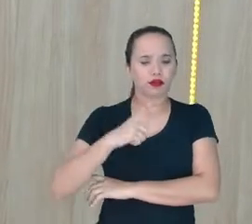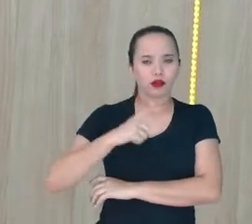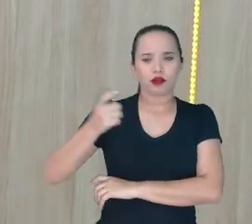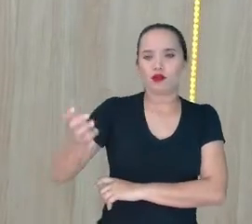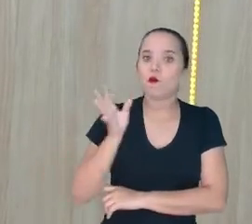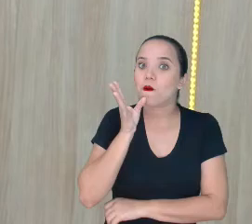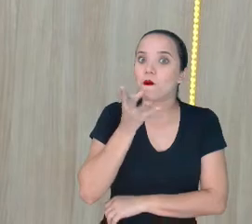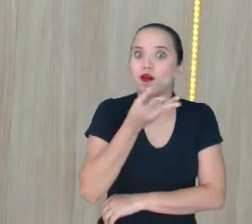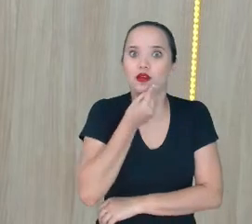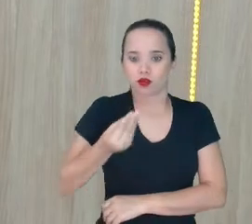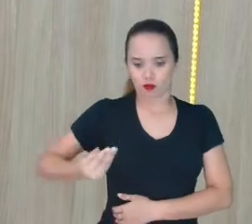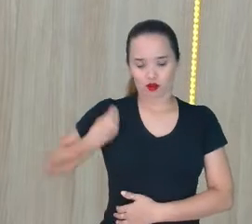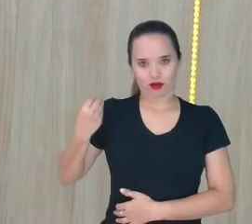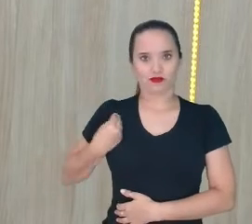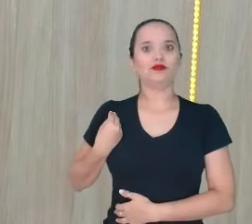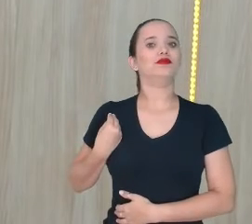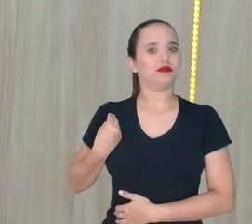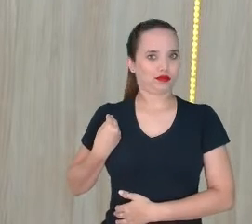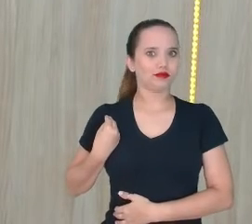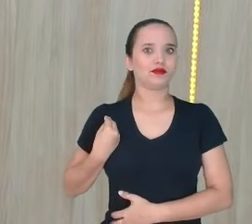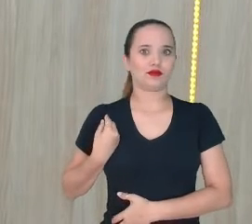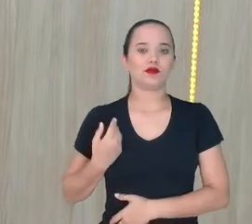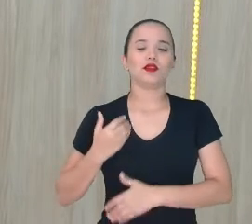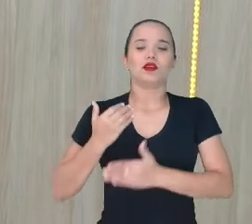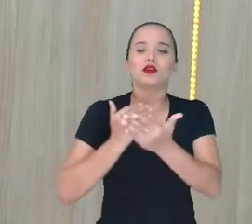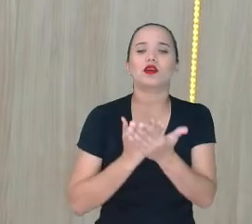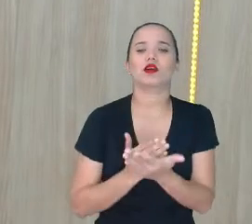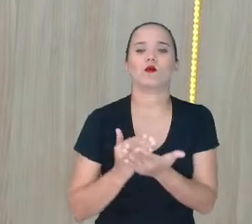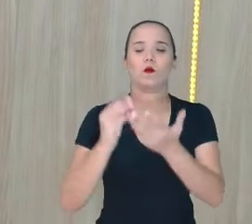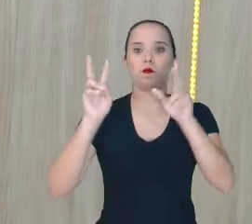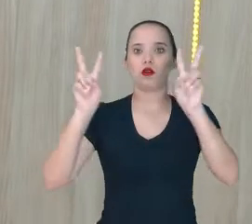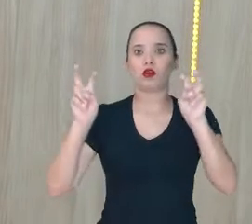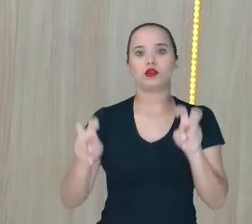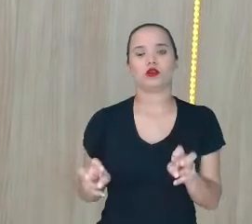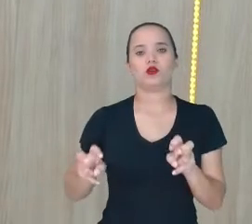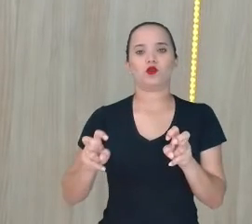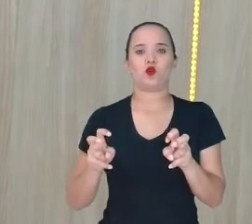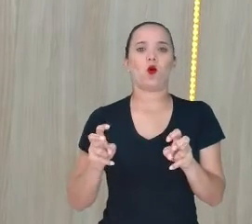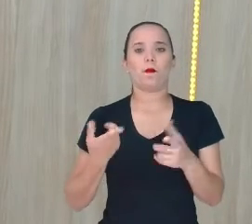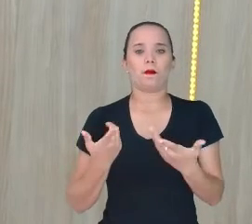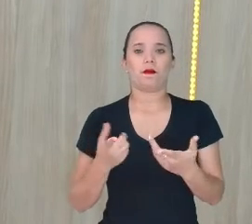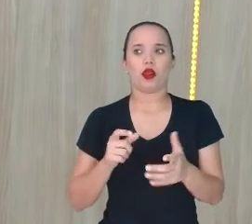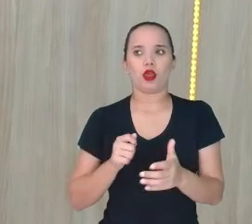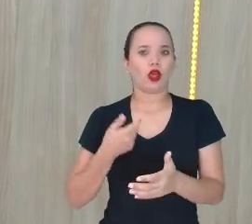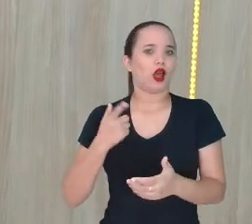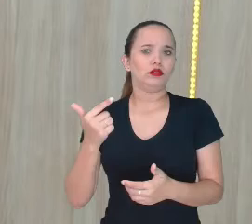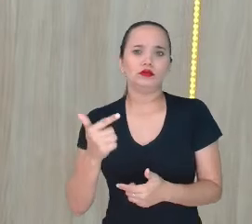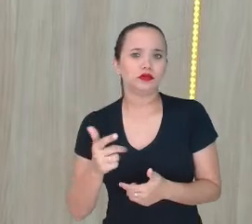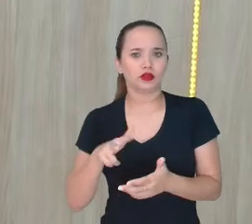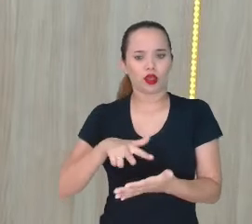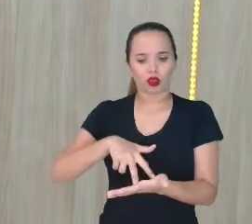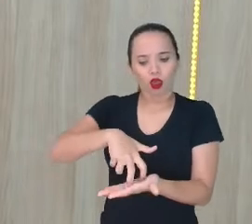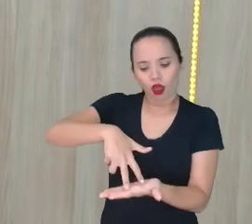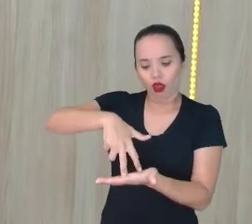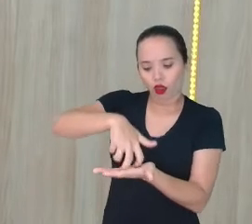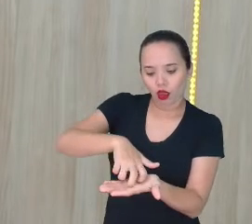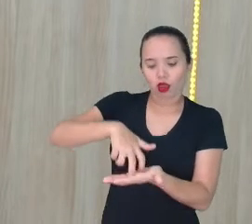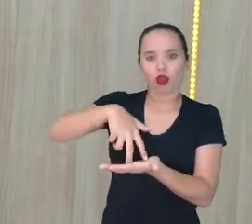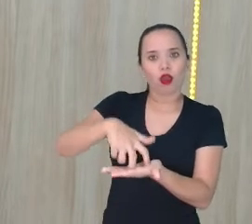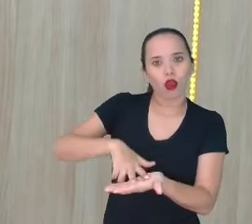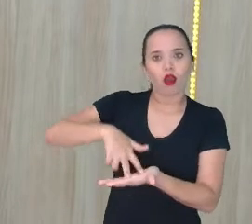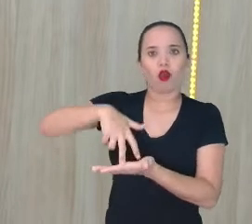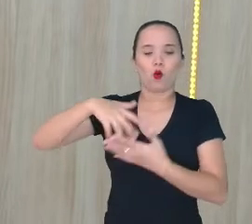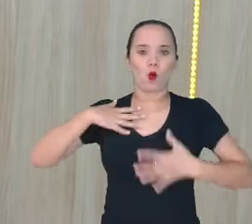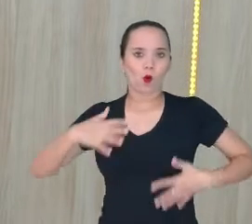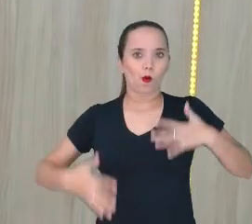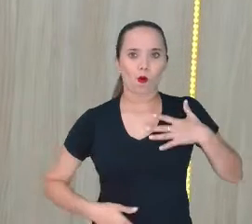Exatamente Sabedoria de vida E aí começa a questão A resistência Já não é a mesma Você pode